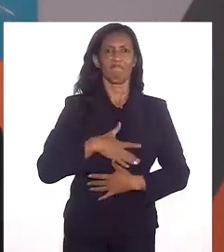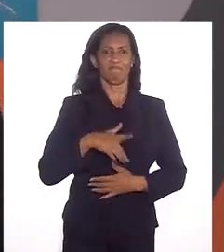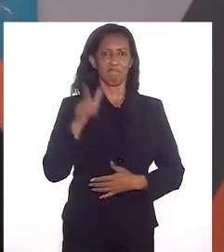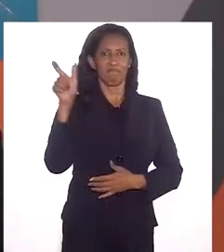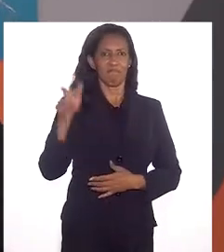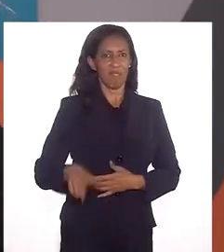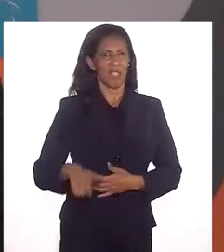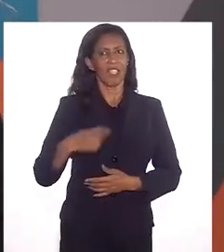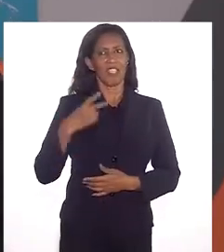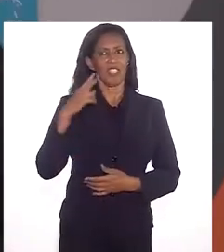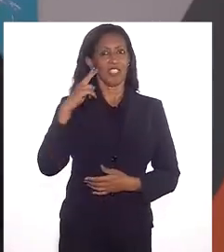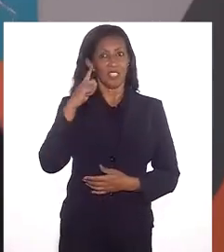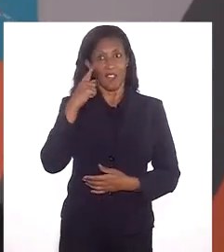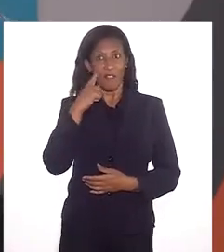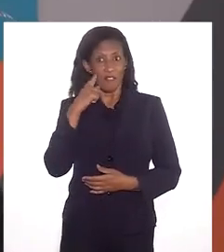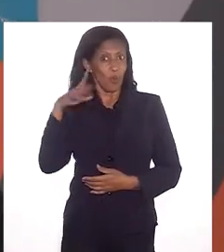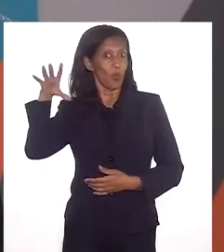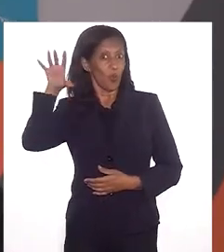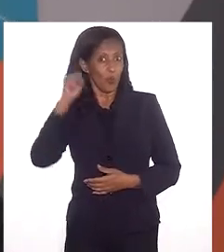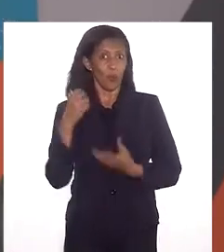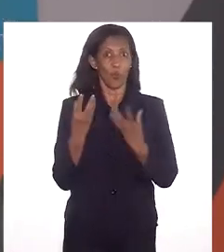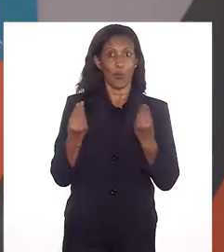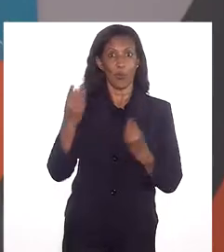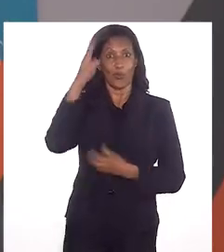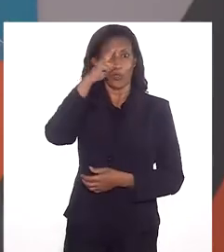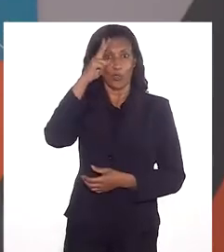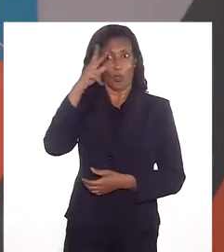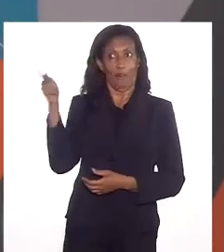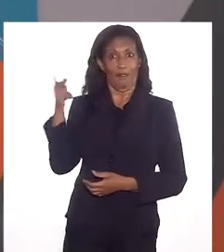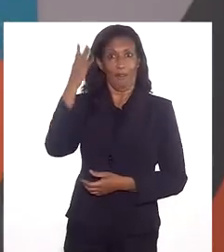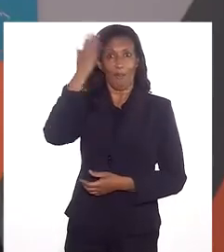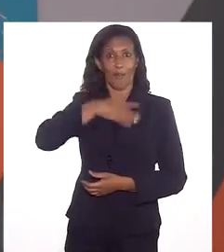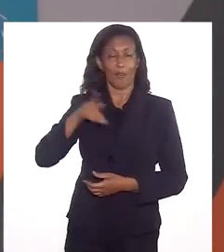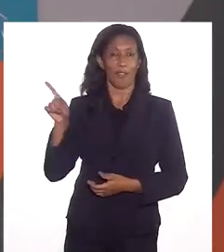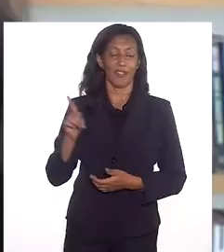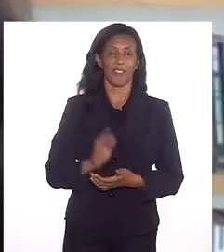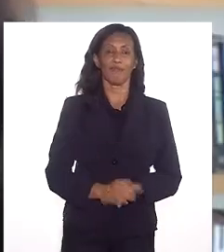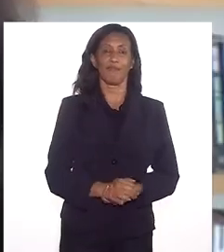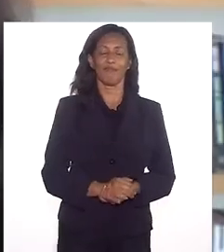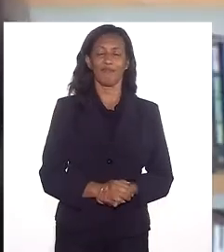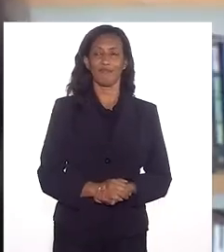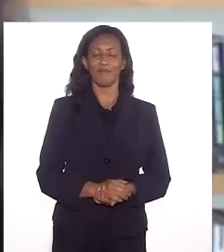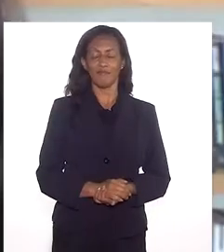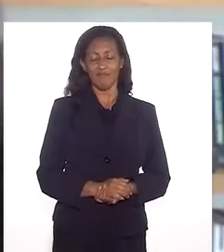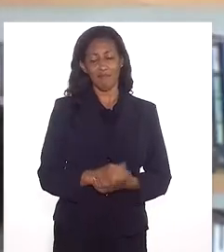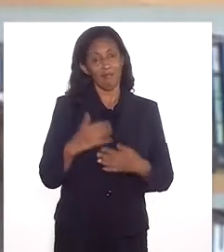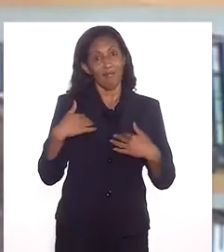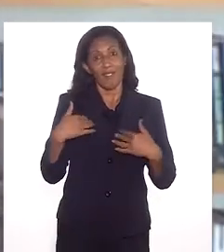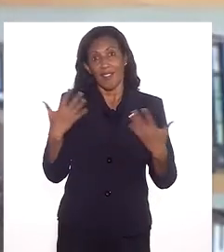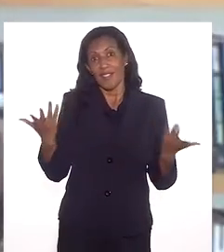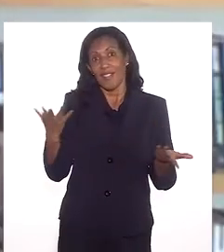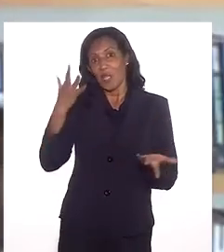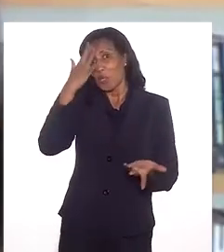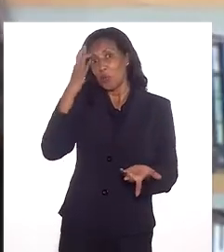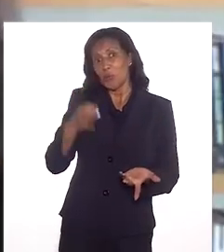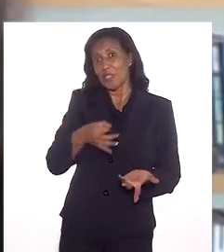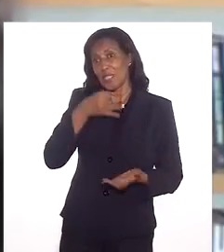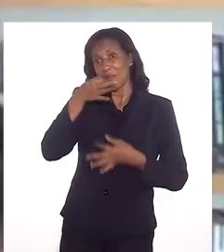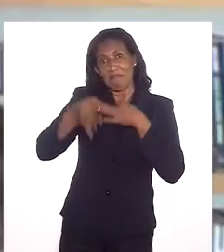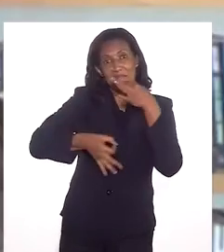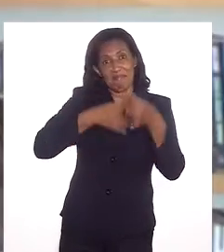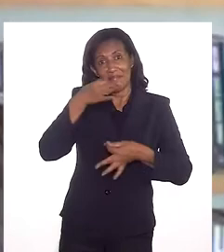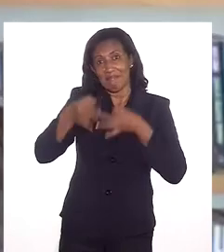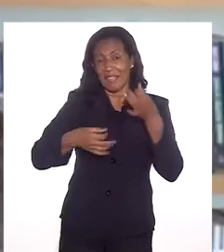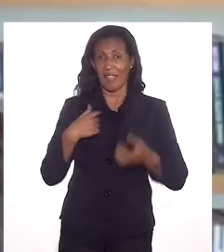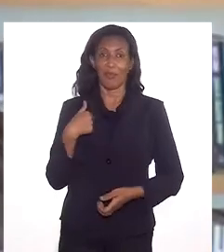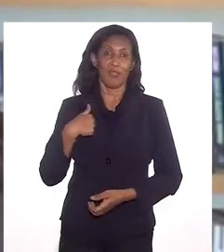de uma pessoa que já ouviu muita história. E aqui está a prova disso. É, eu não sei, Claudio. não sei se eu tenho dica,